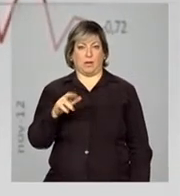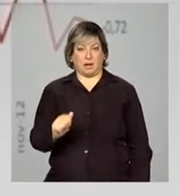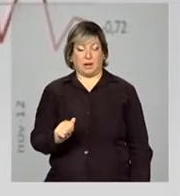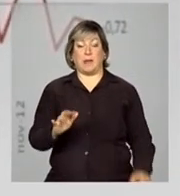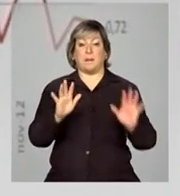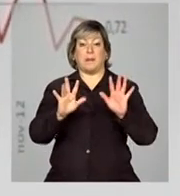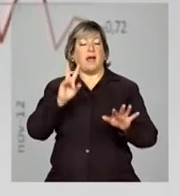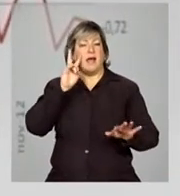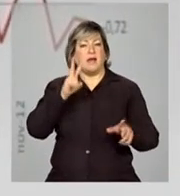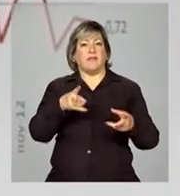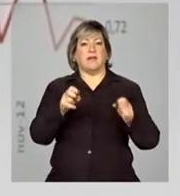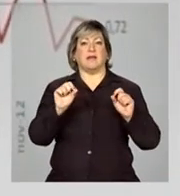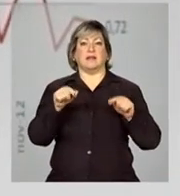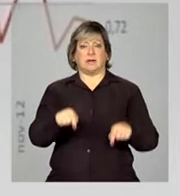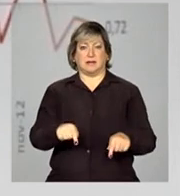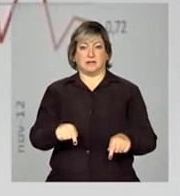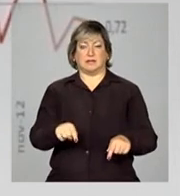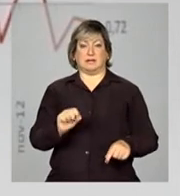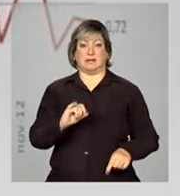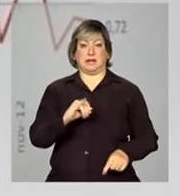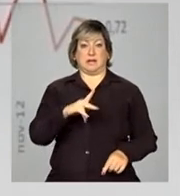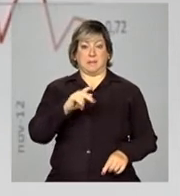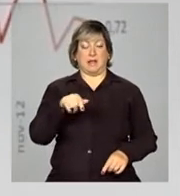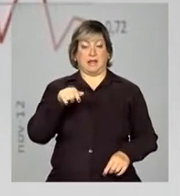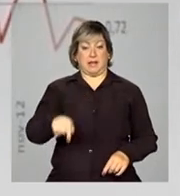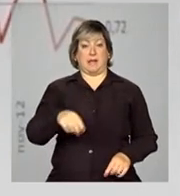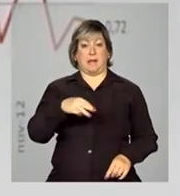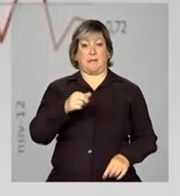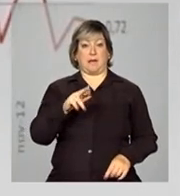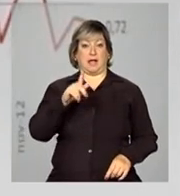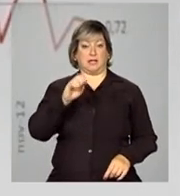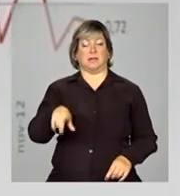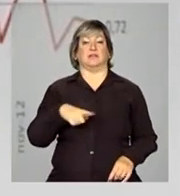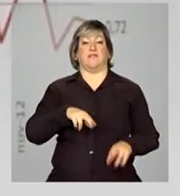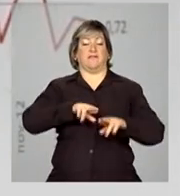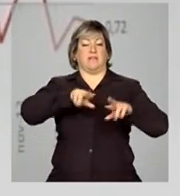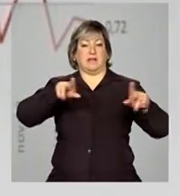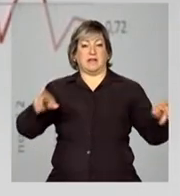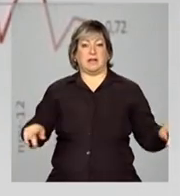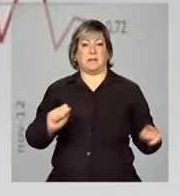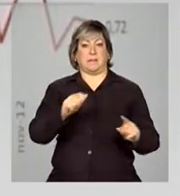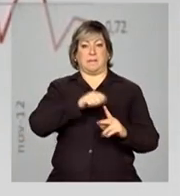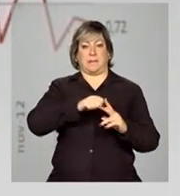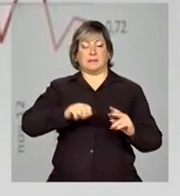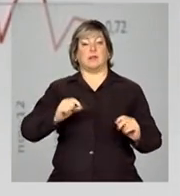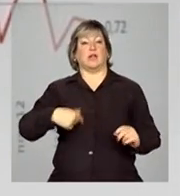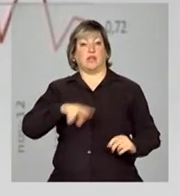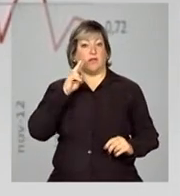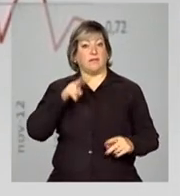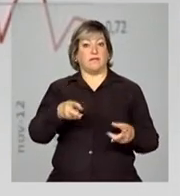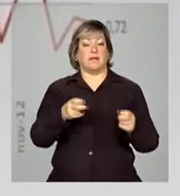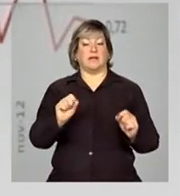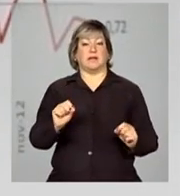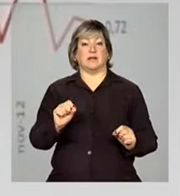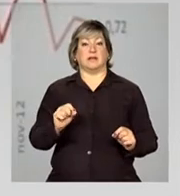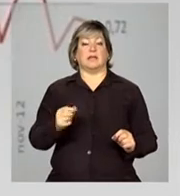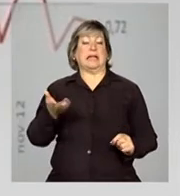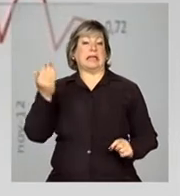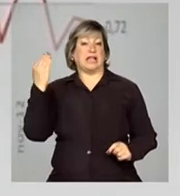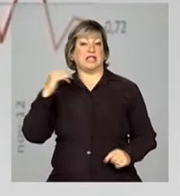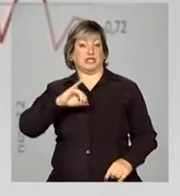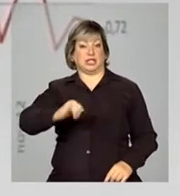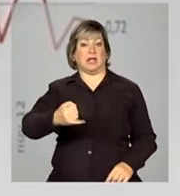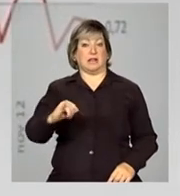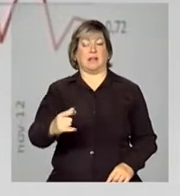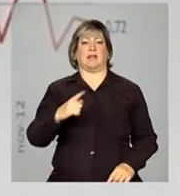Mas, verificando o IPA na margem, na variação mensal, a gente verifica aí que, desde janeiro, nós